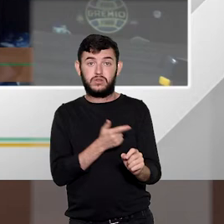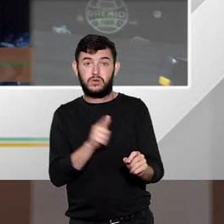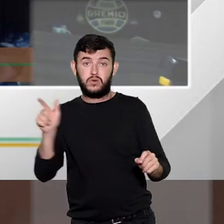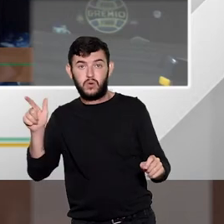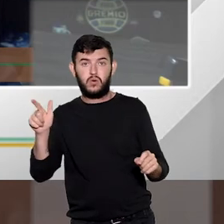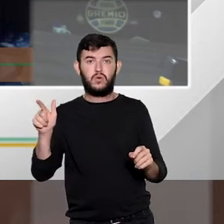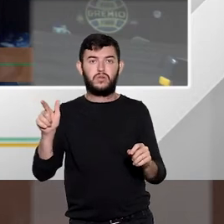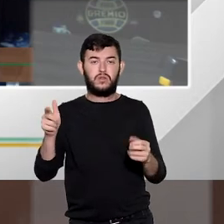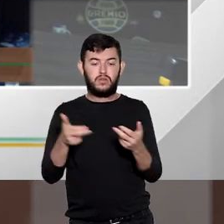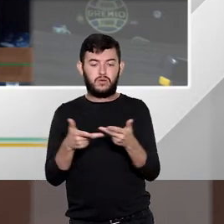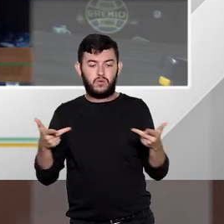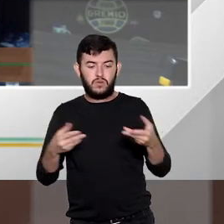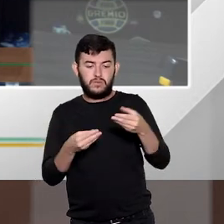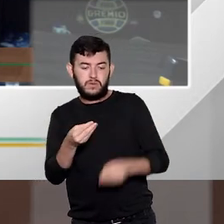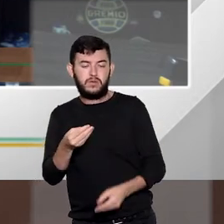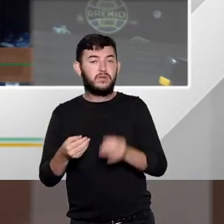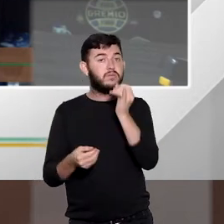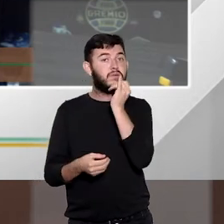direitos